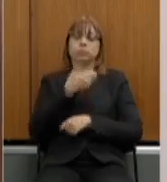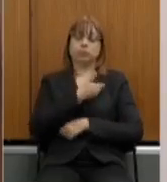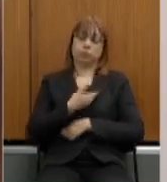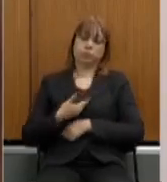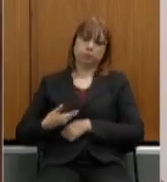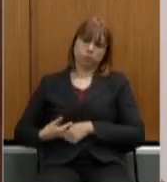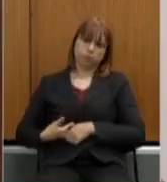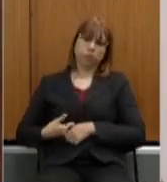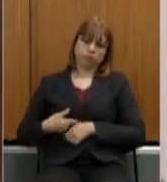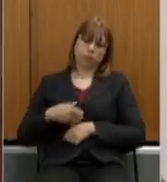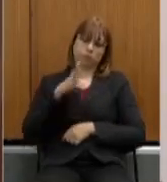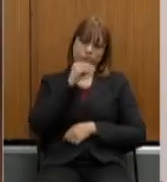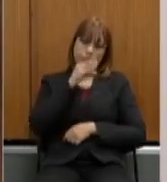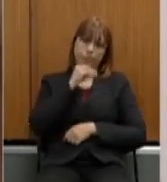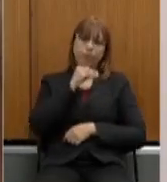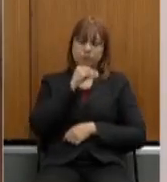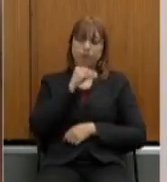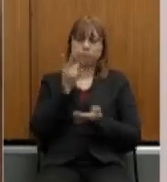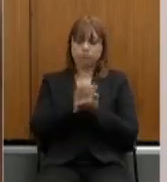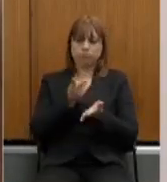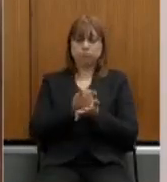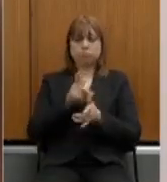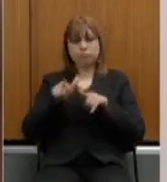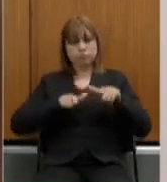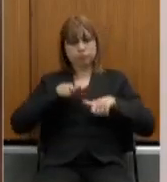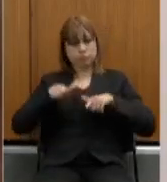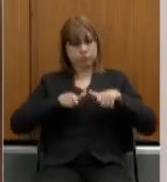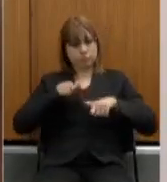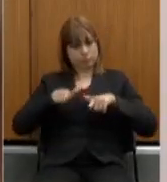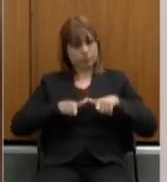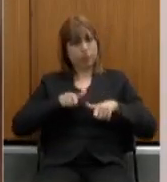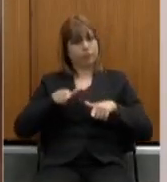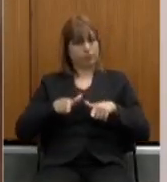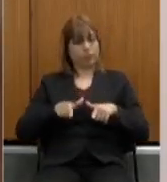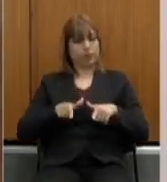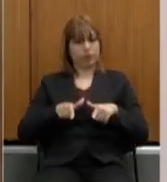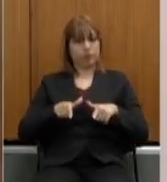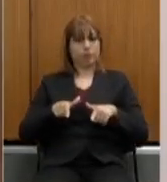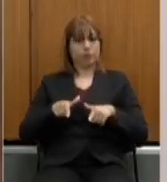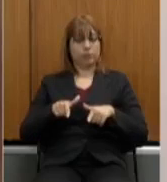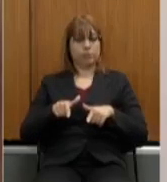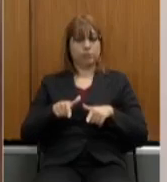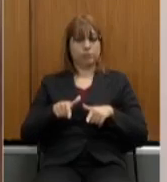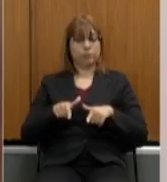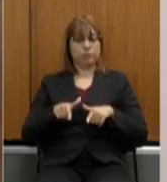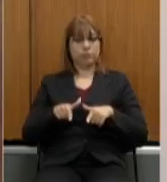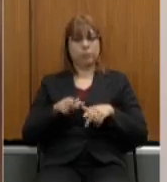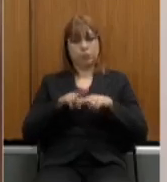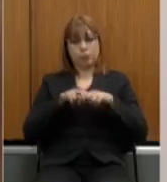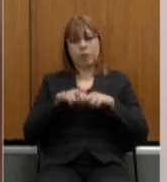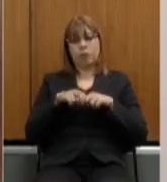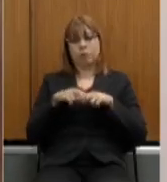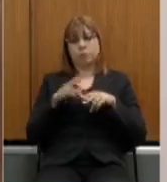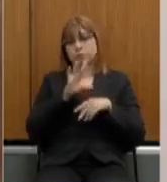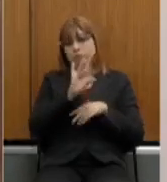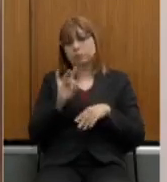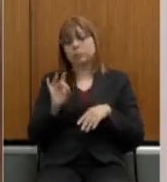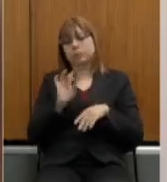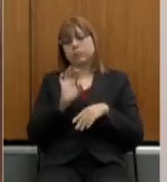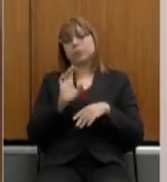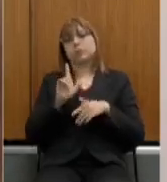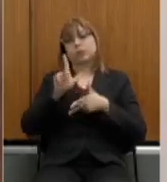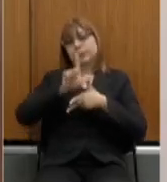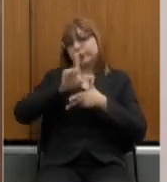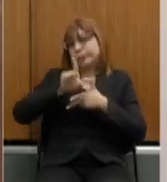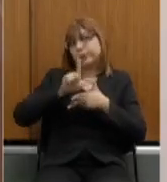a manter-se no trabalho em função do da necessidade de cada órgão seja legislativo